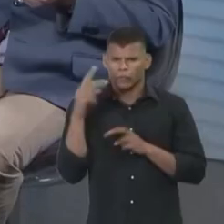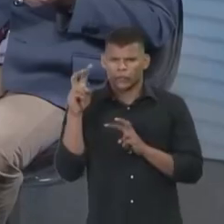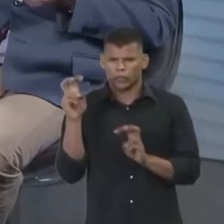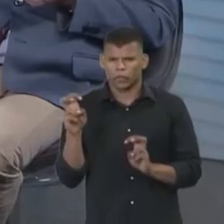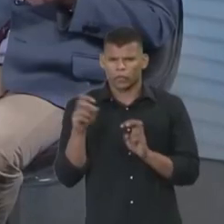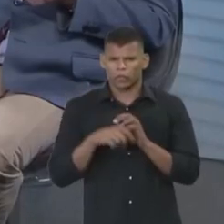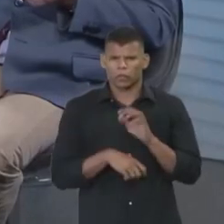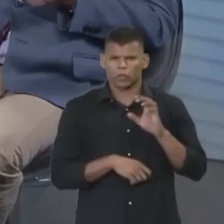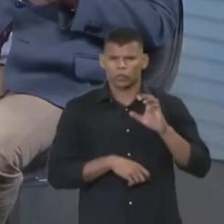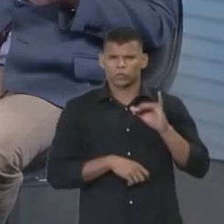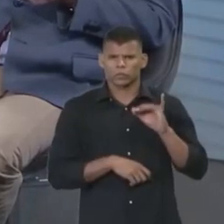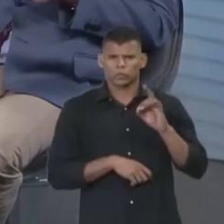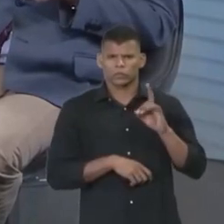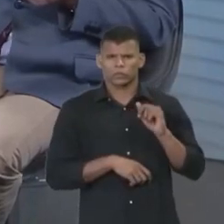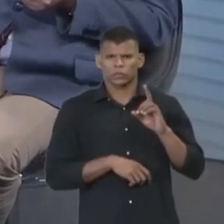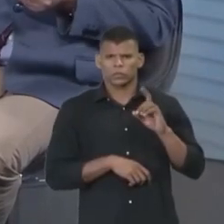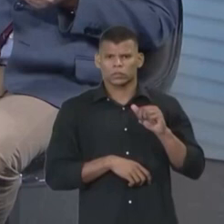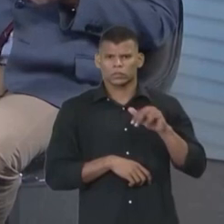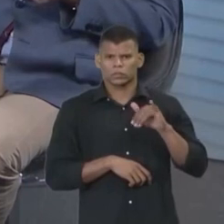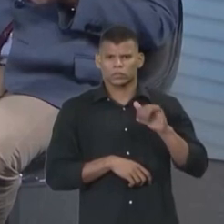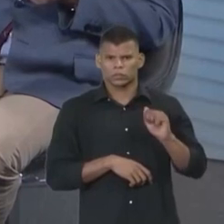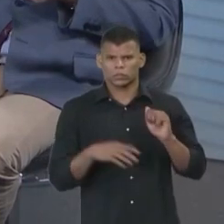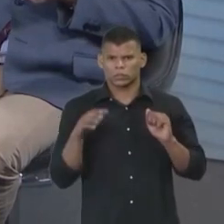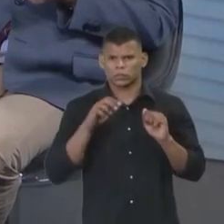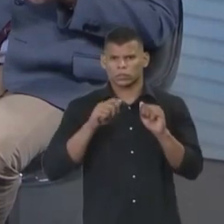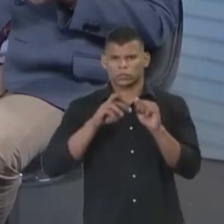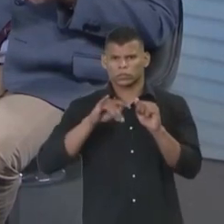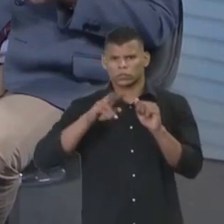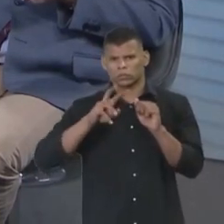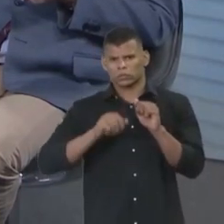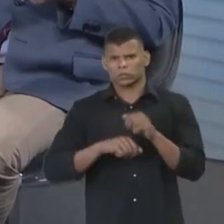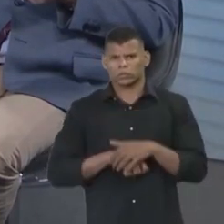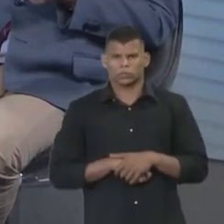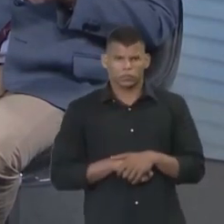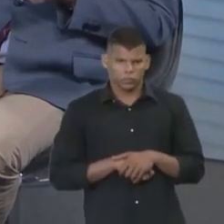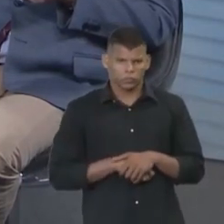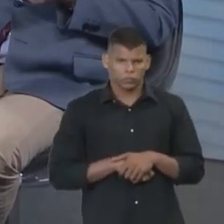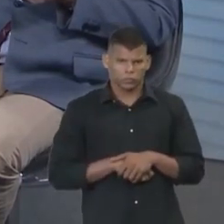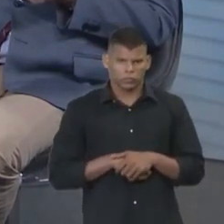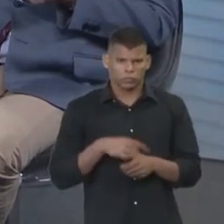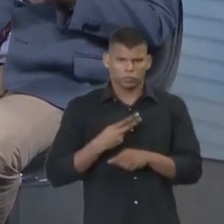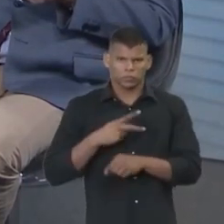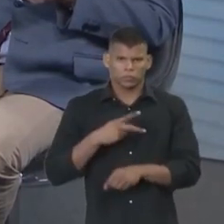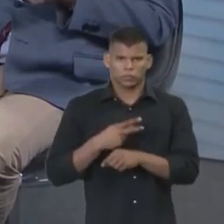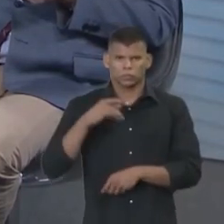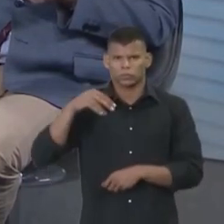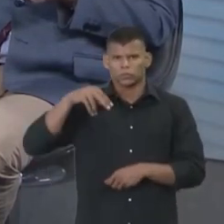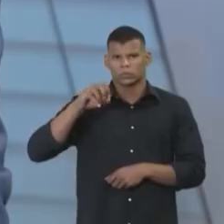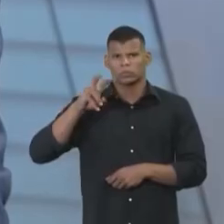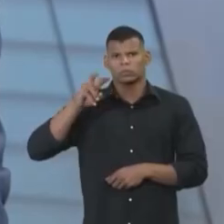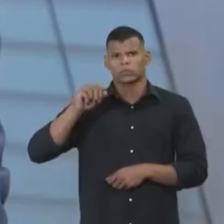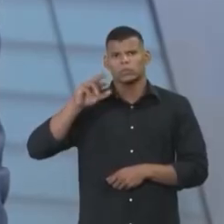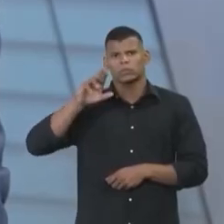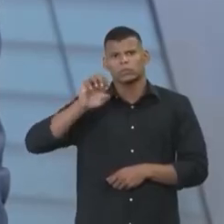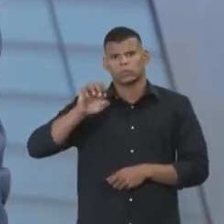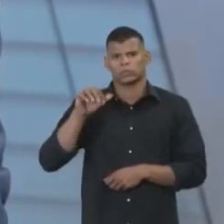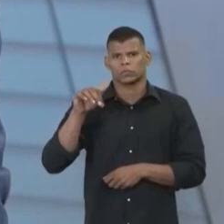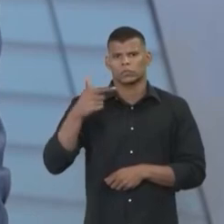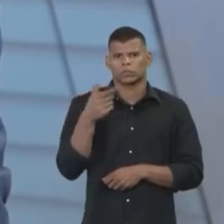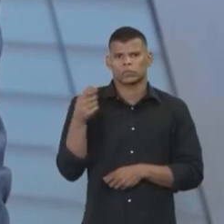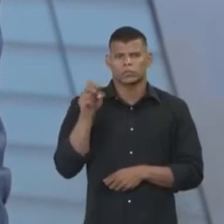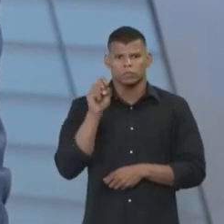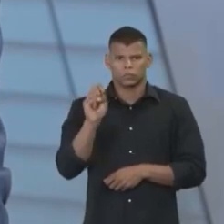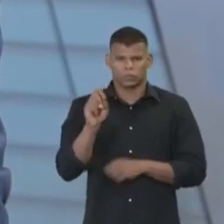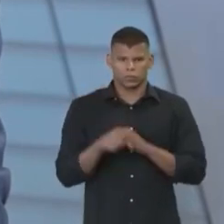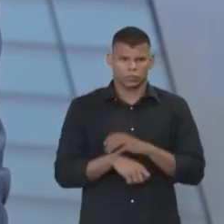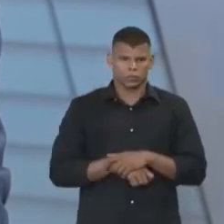Cidadania Ativa, um projeto da Unifor. Cidadania Ativa. Ela foi premiada, laureada com o Prêmio Inovar em 2008, no quinto prêmio